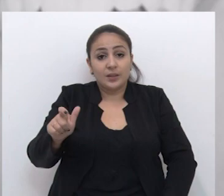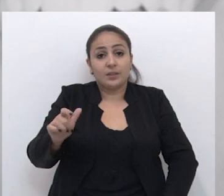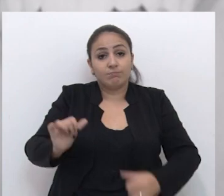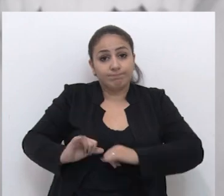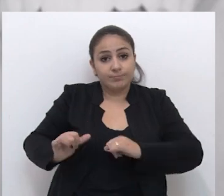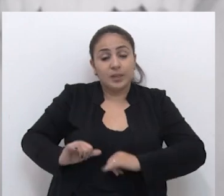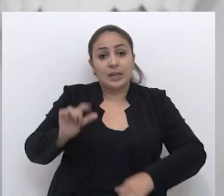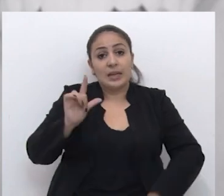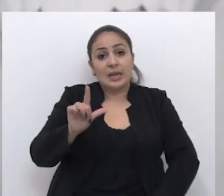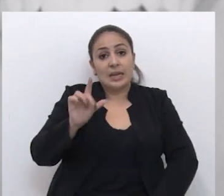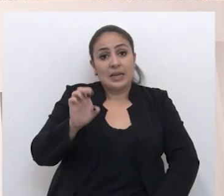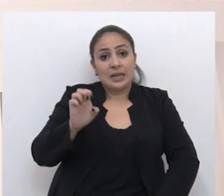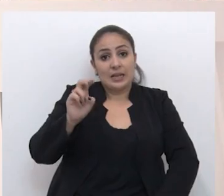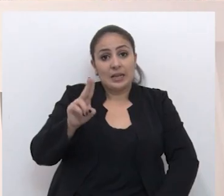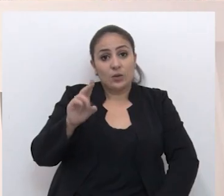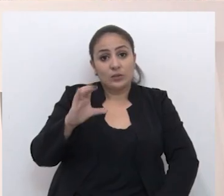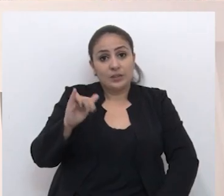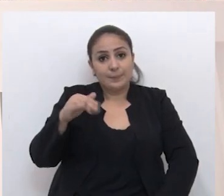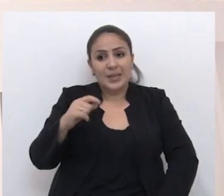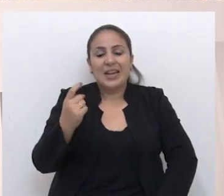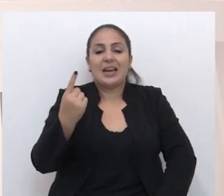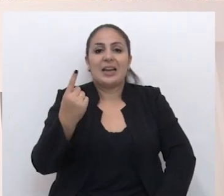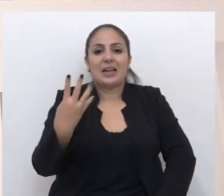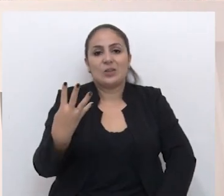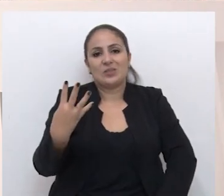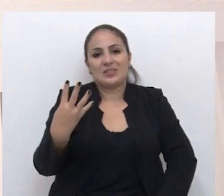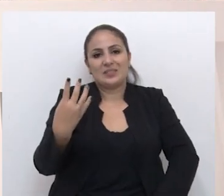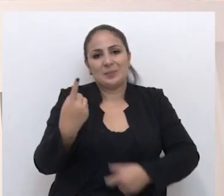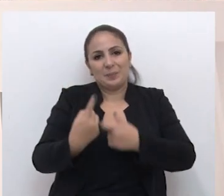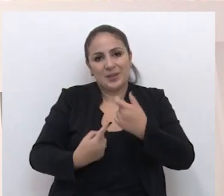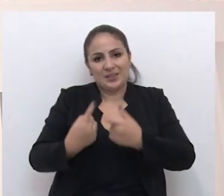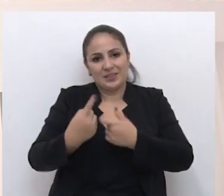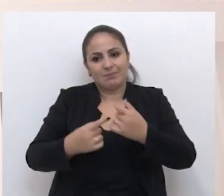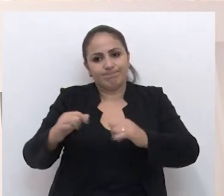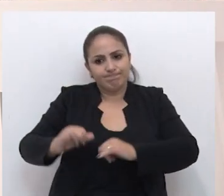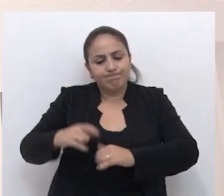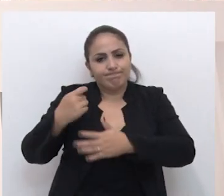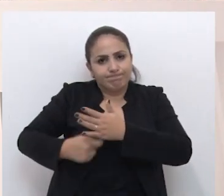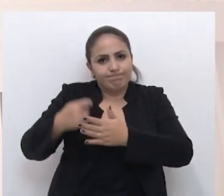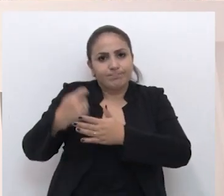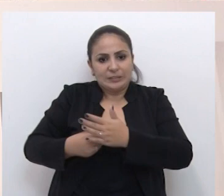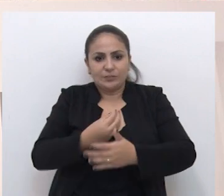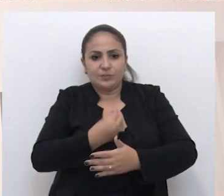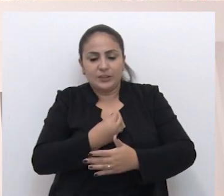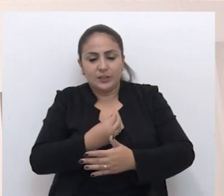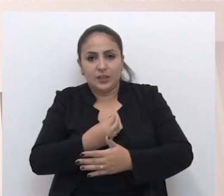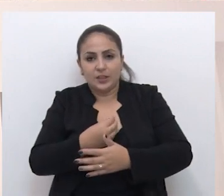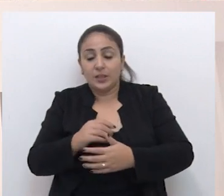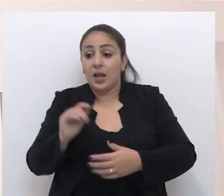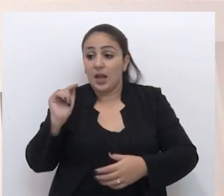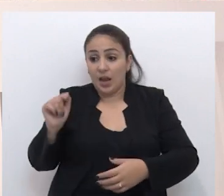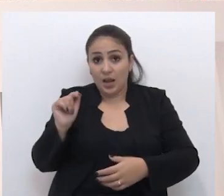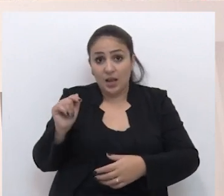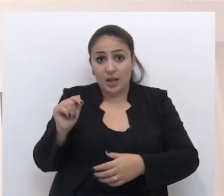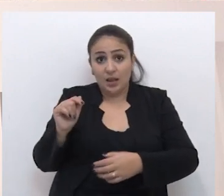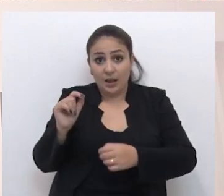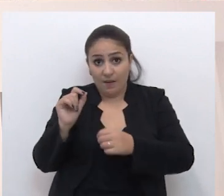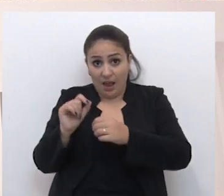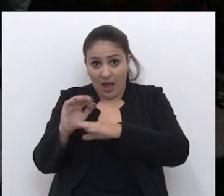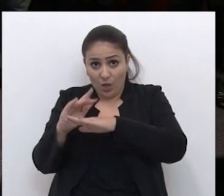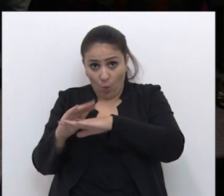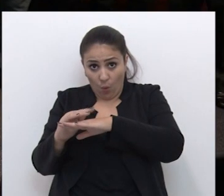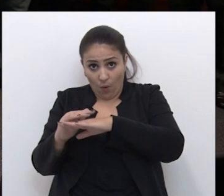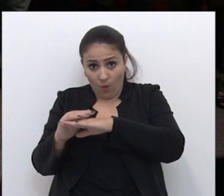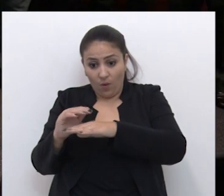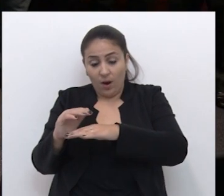vítima da leucemia, que por 14 meses lutou pela vida, e ele fez da dor ser transformada numa luta.